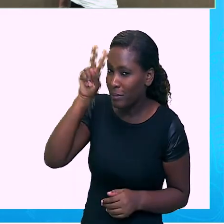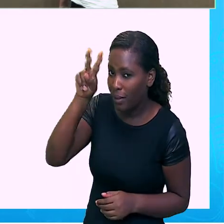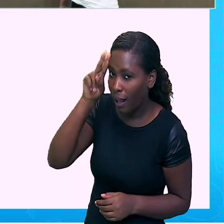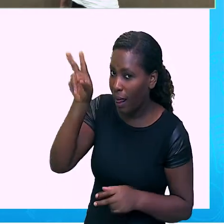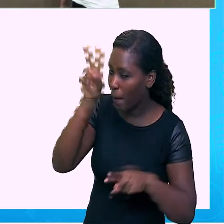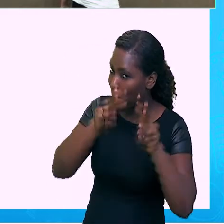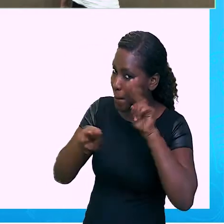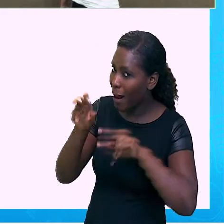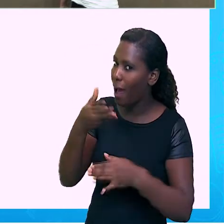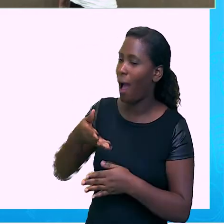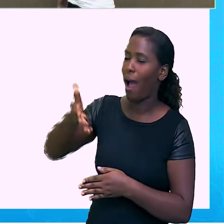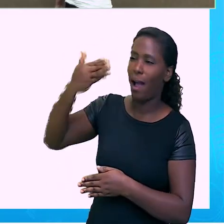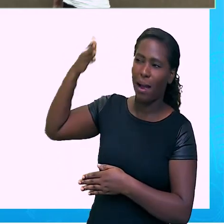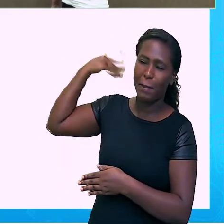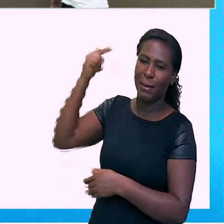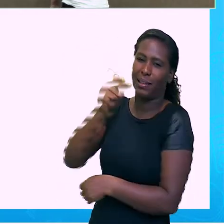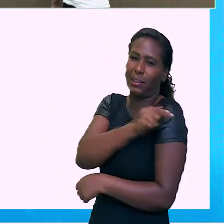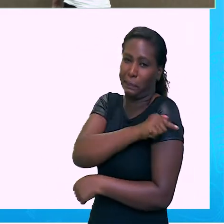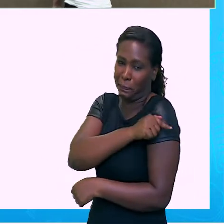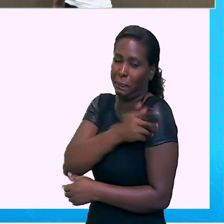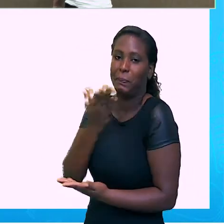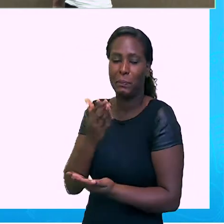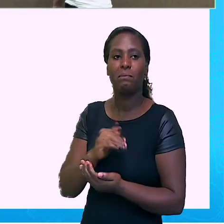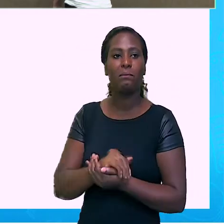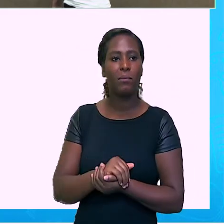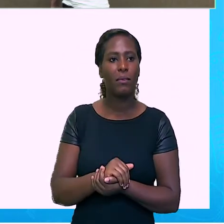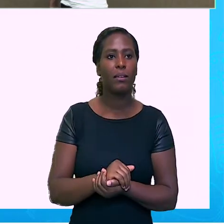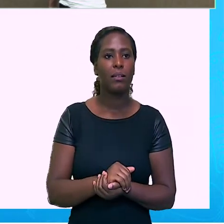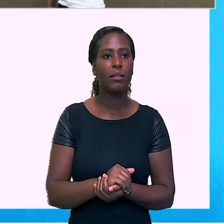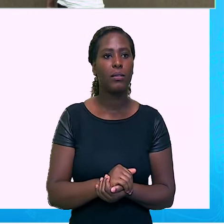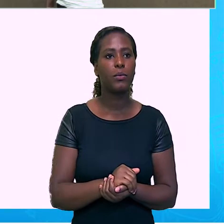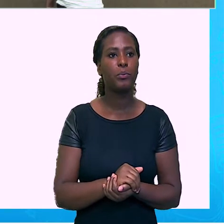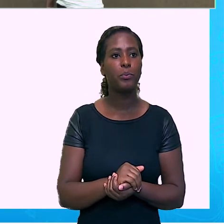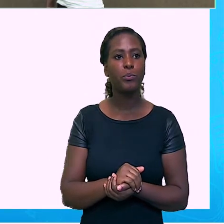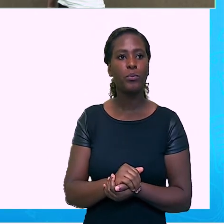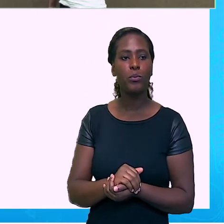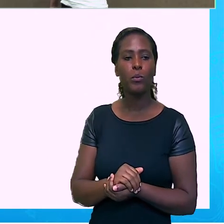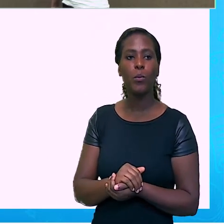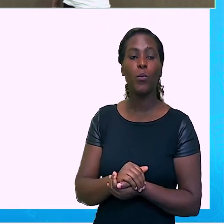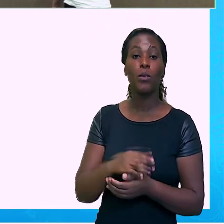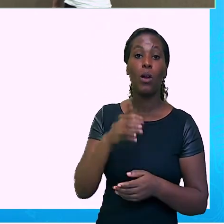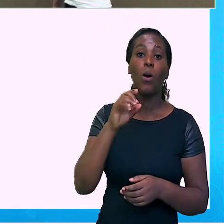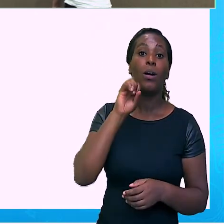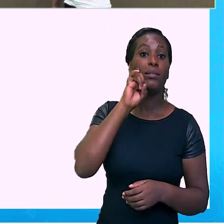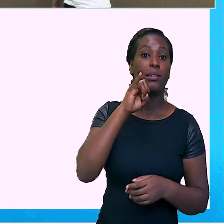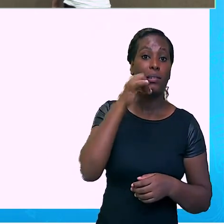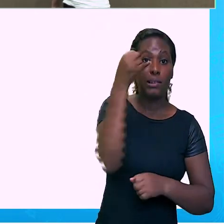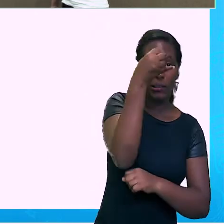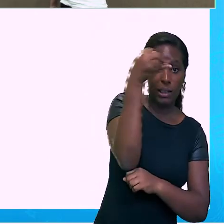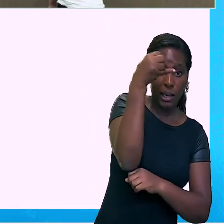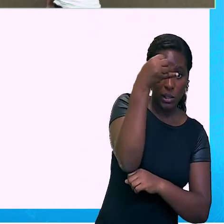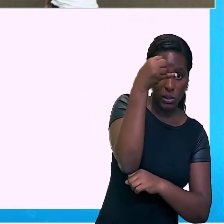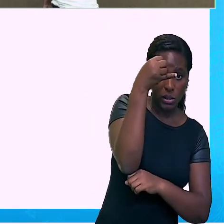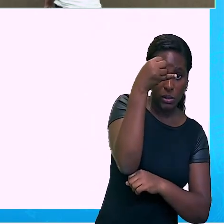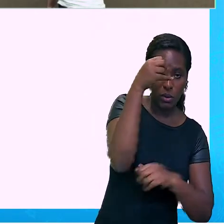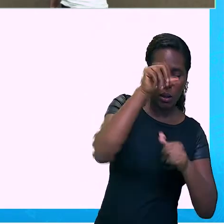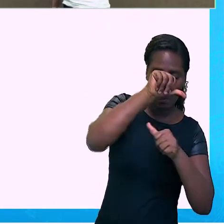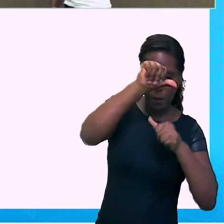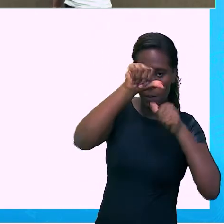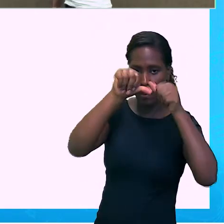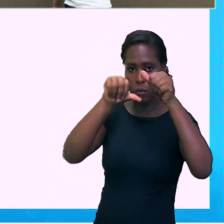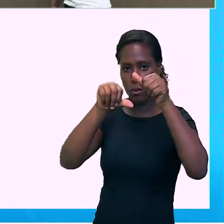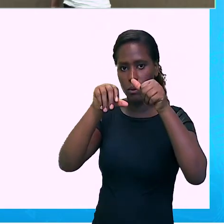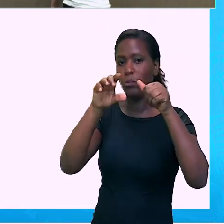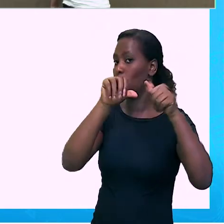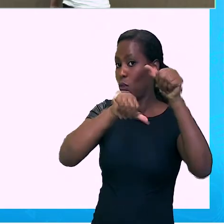vezes 2, vezes 2. Que também, né, se é negativo aqui o número todo, é lógico que este aqui também vai ser